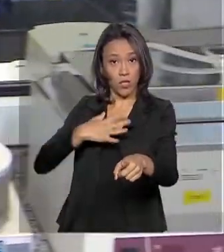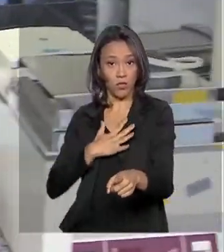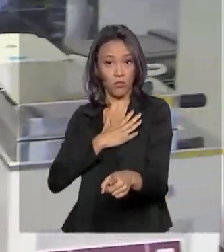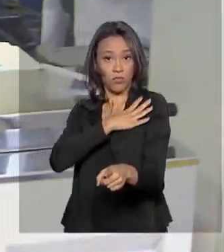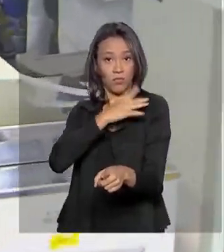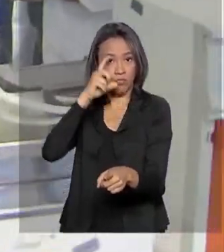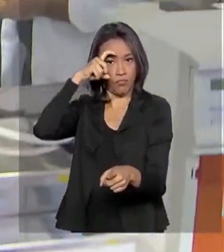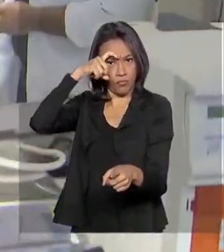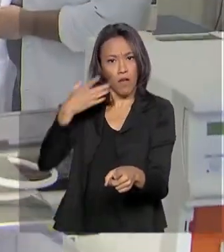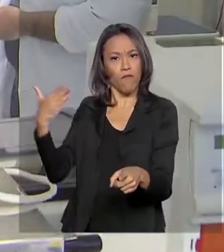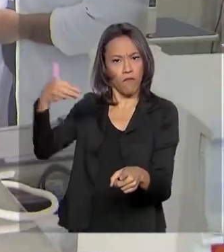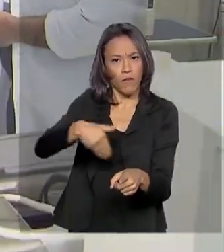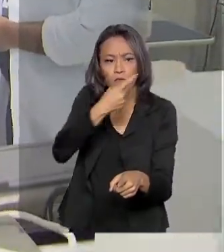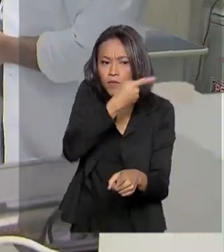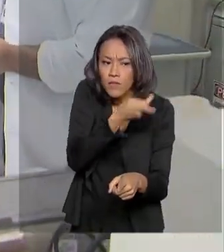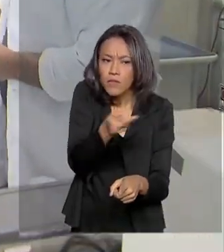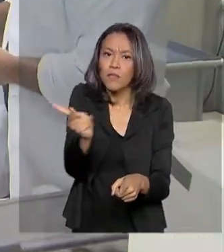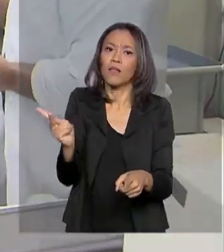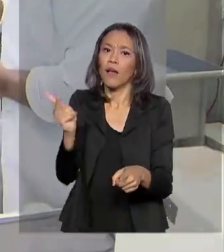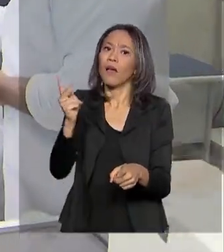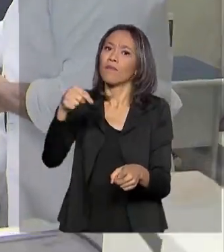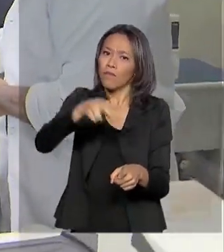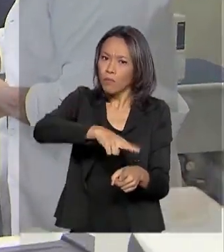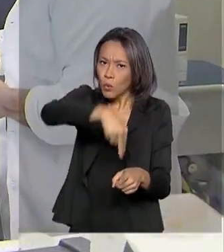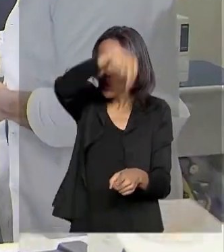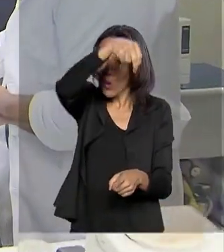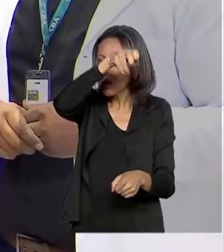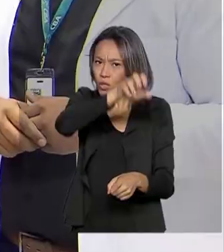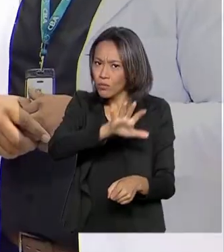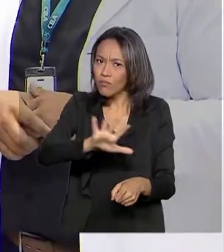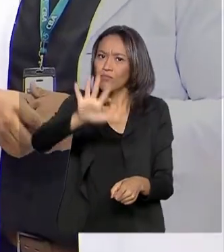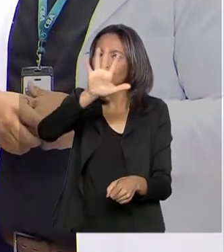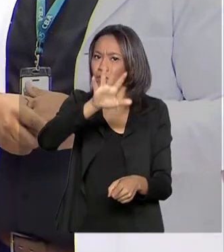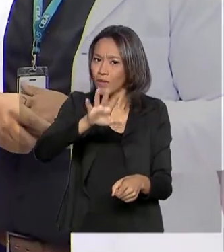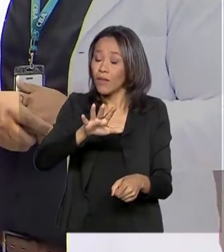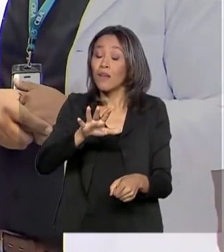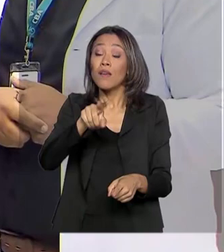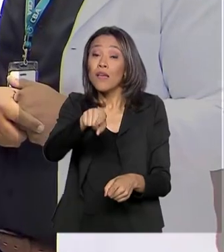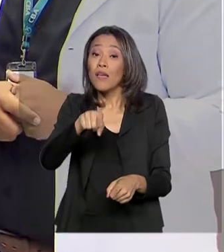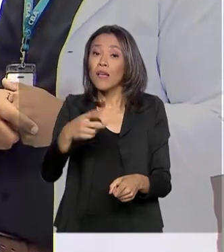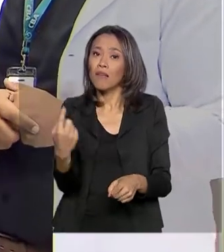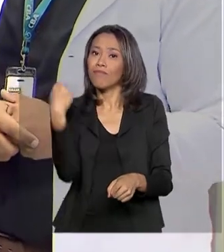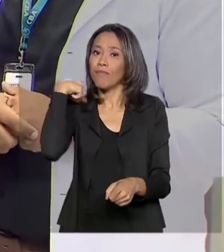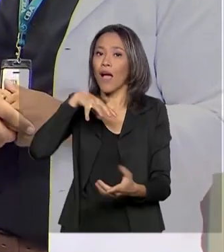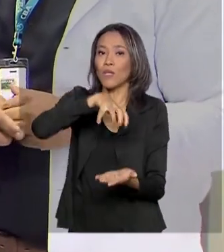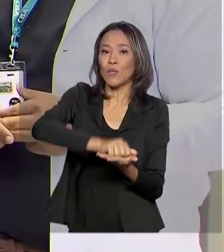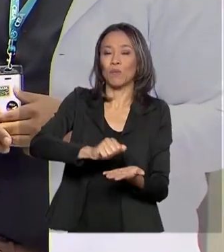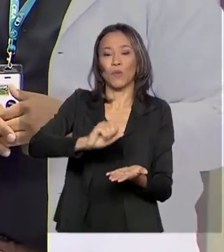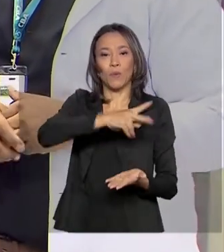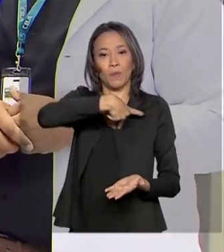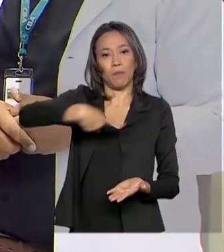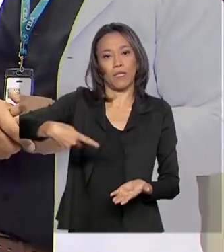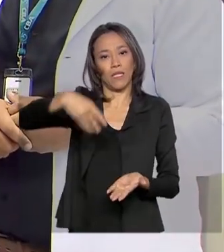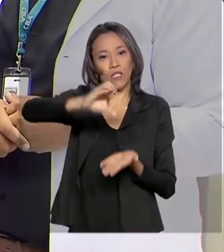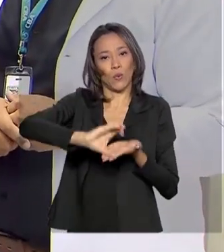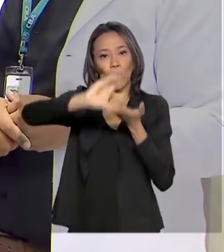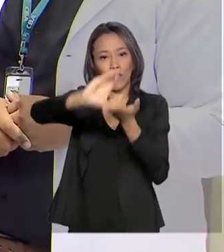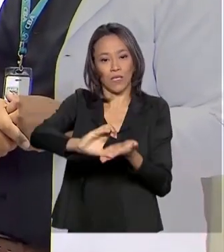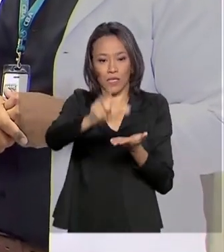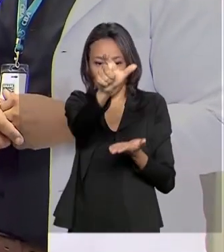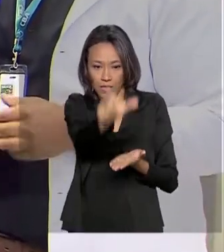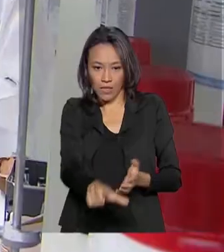Esta é mais uma visita ao norte do país, desde que Mourão assumiu o Conselho da Amazônia semana passada. O